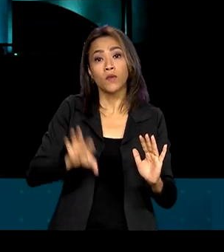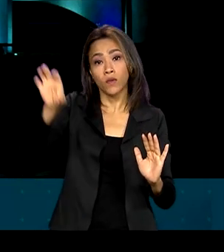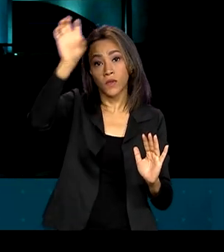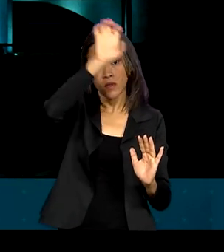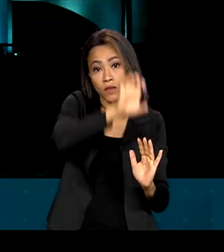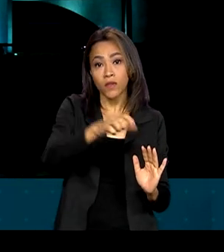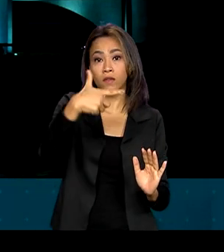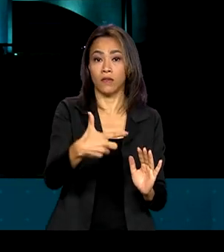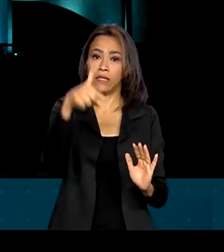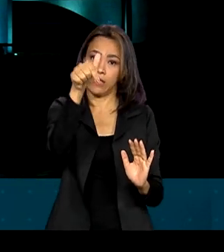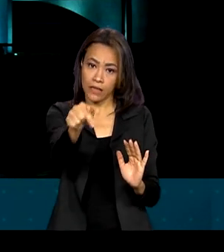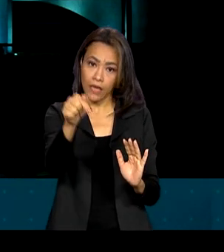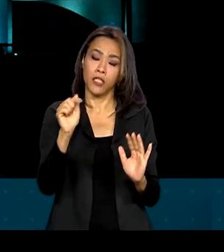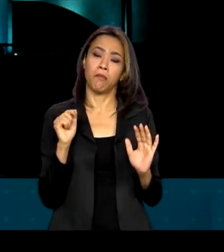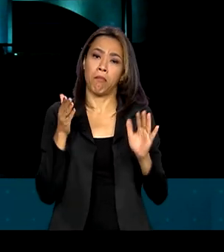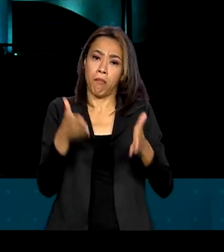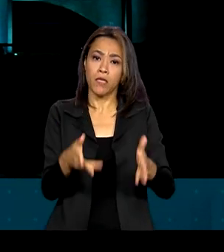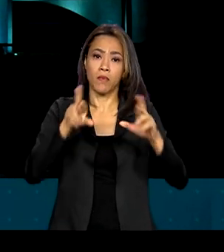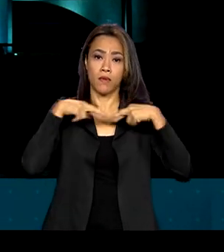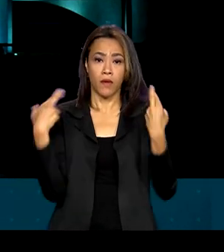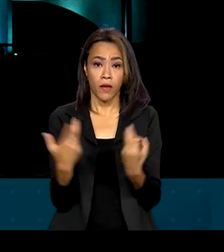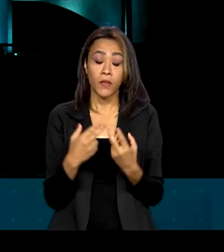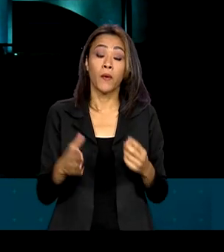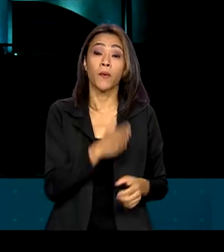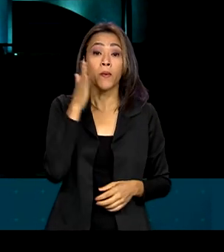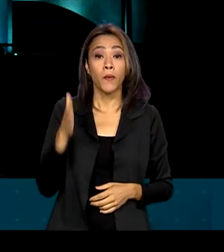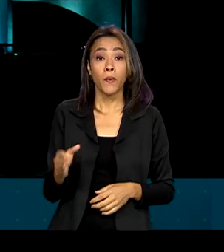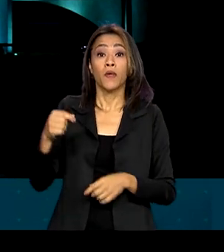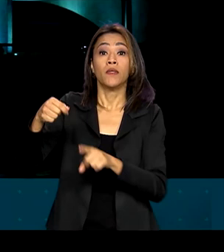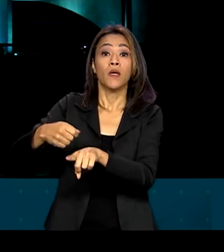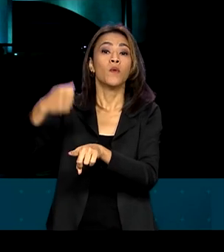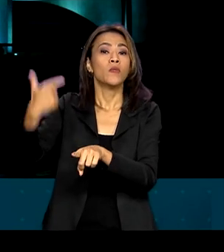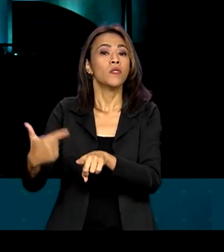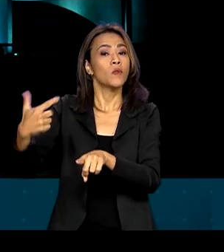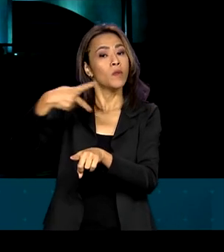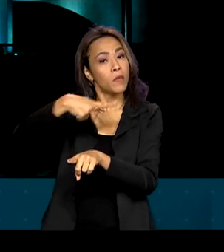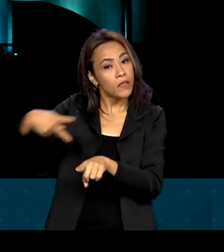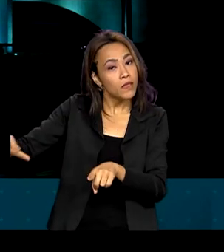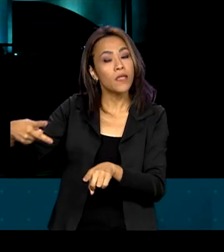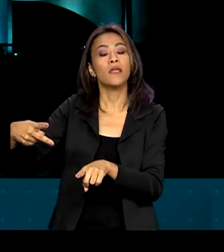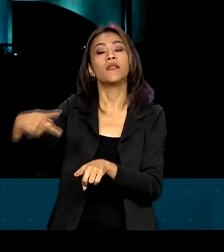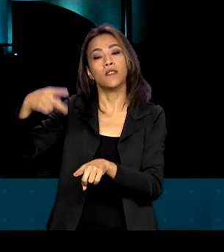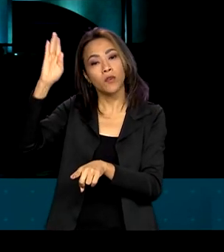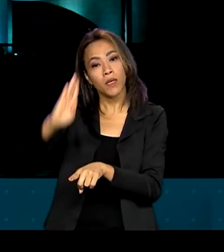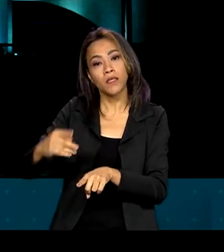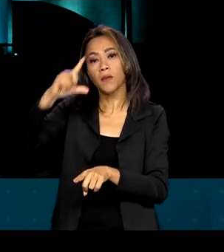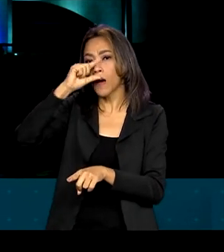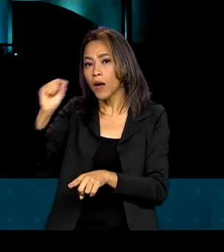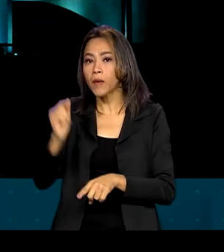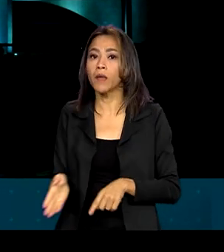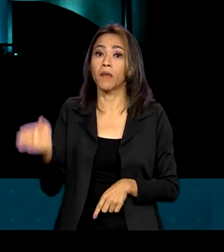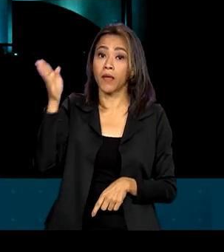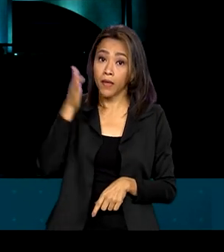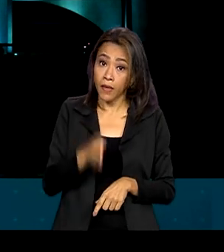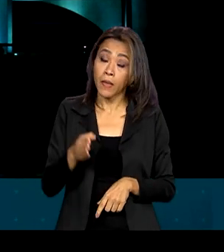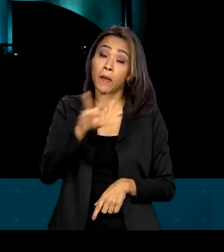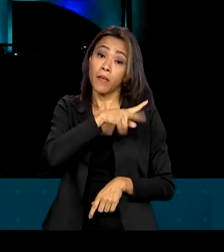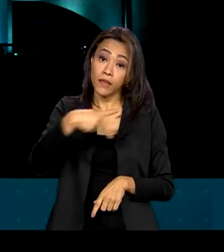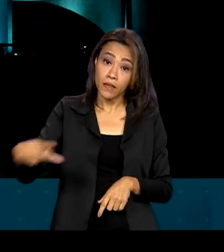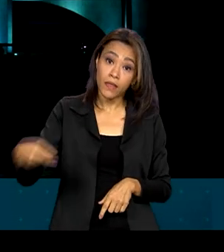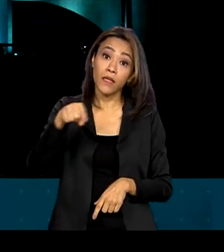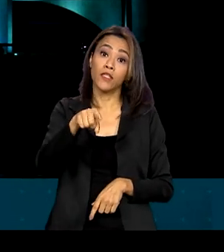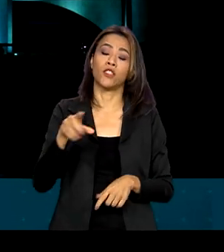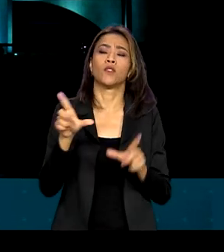dos 27 estados do país, além do vice-presidente da República, Geraldo Alckmin, presidentes do STF,